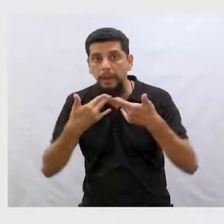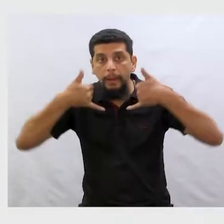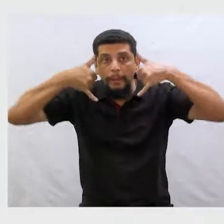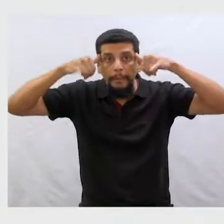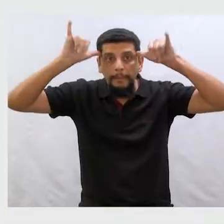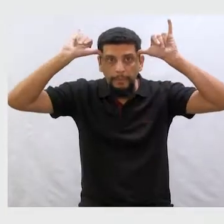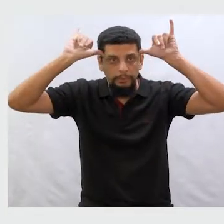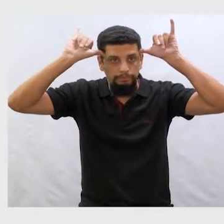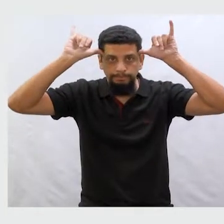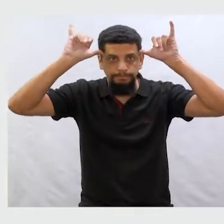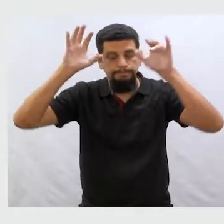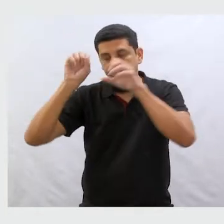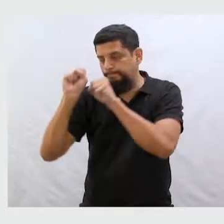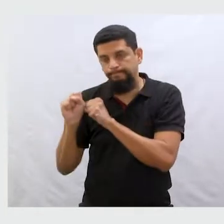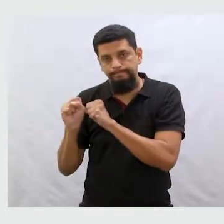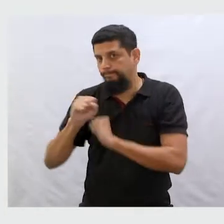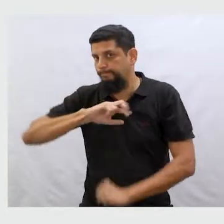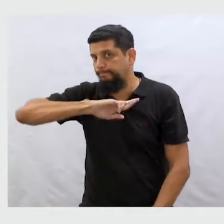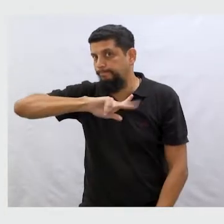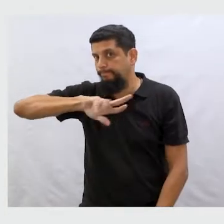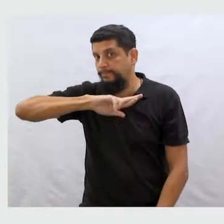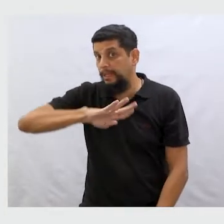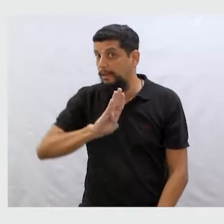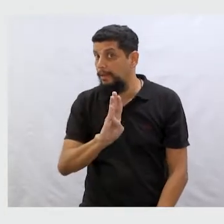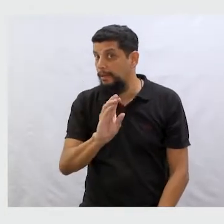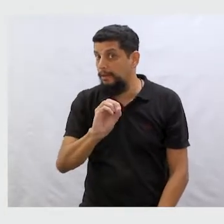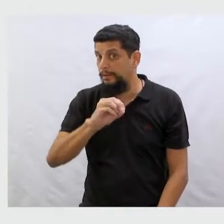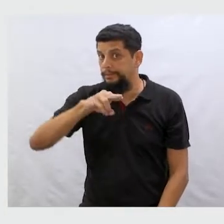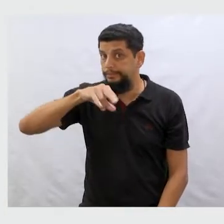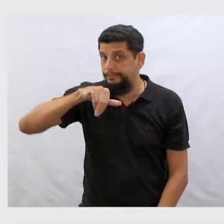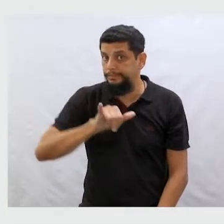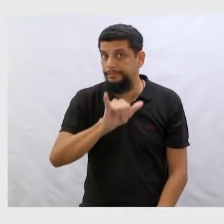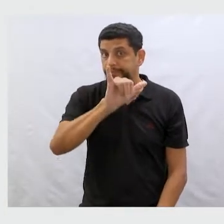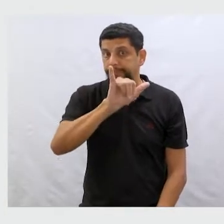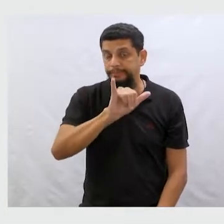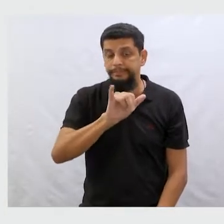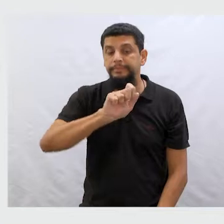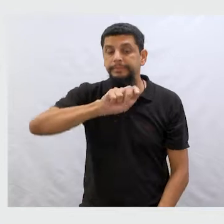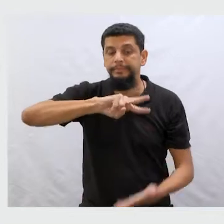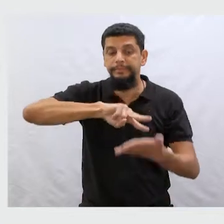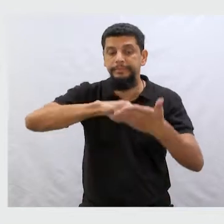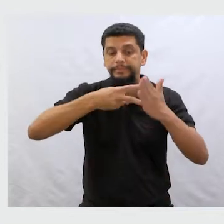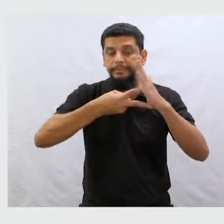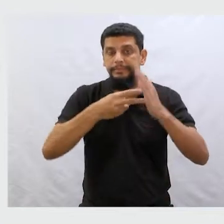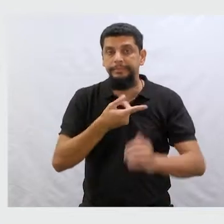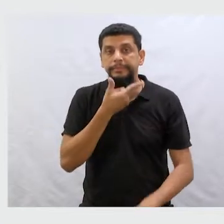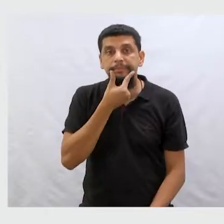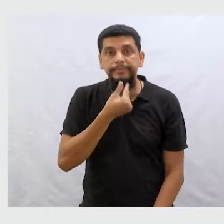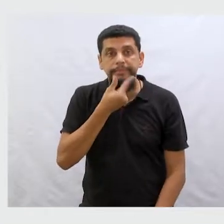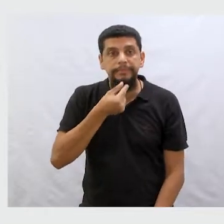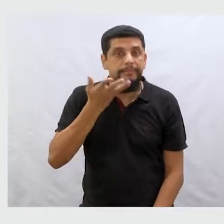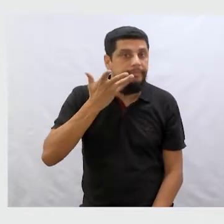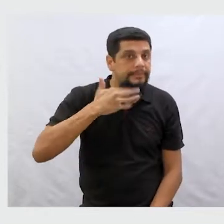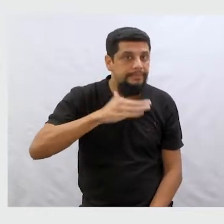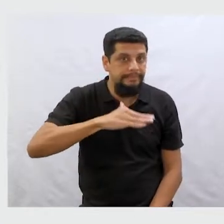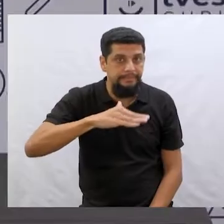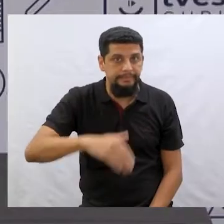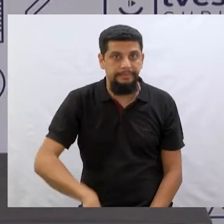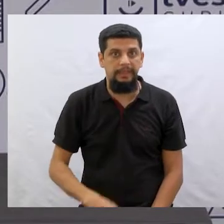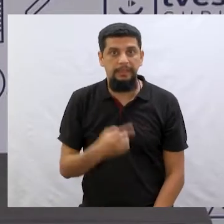É para boy dormir. Vamos pensar um pouquinho na construção deste título.